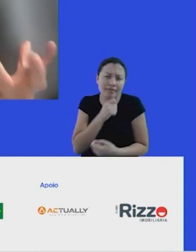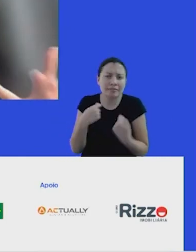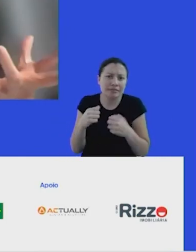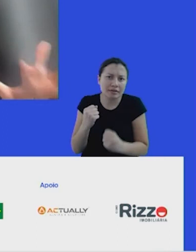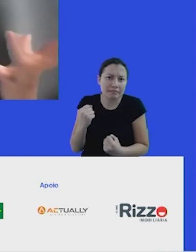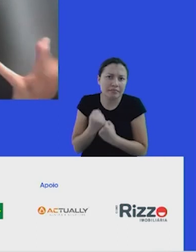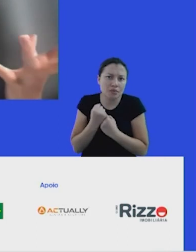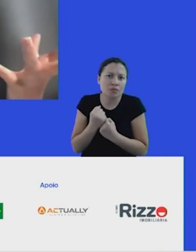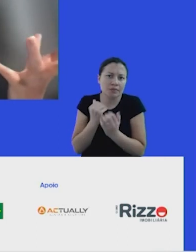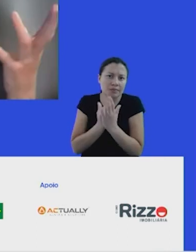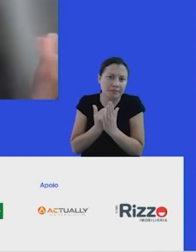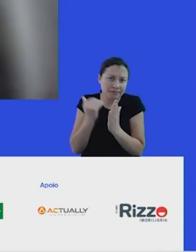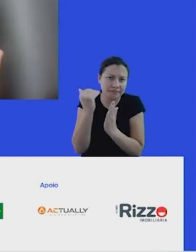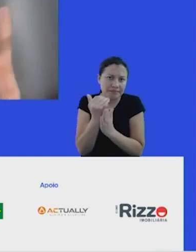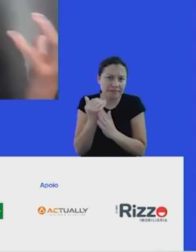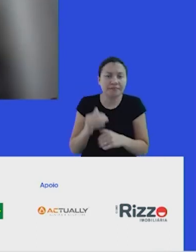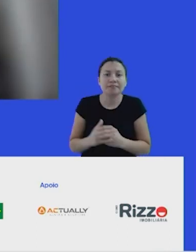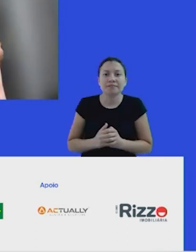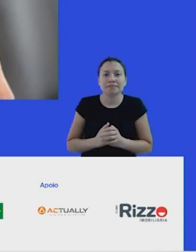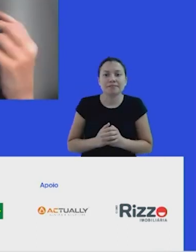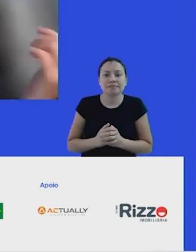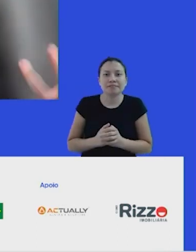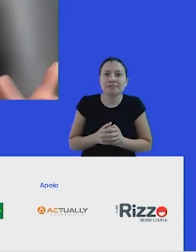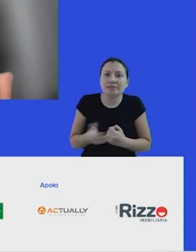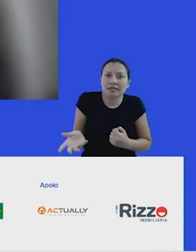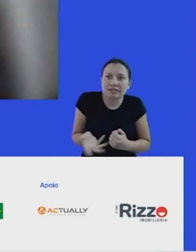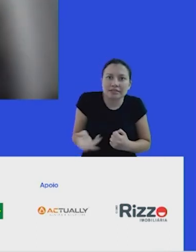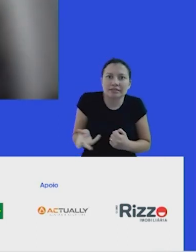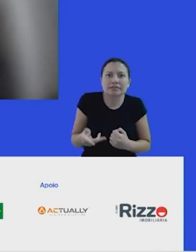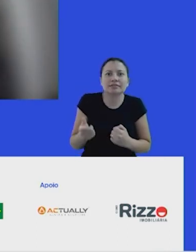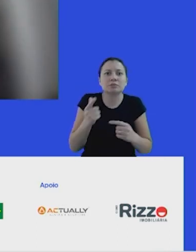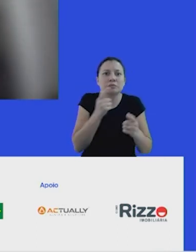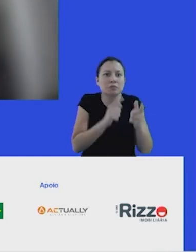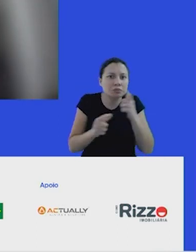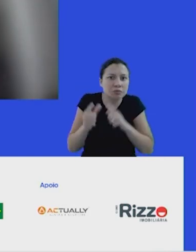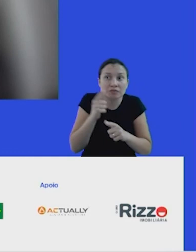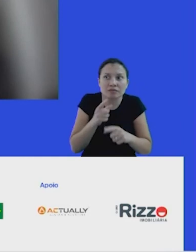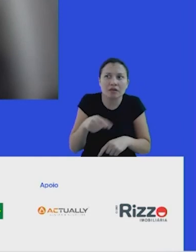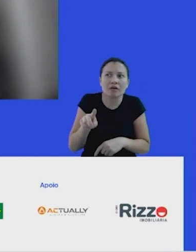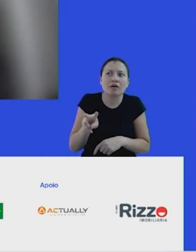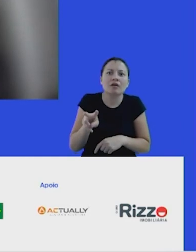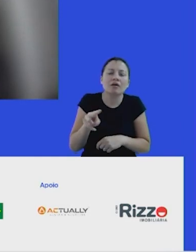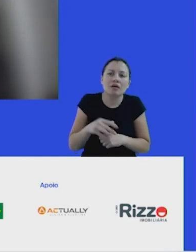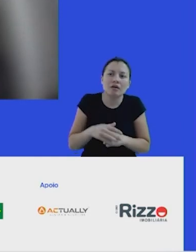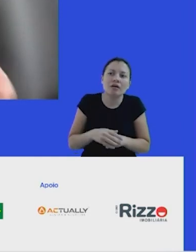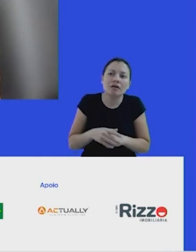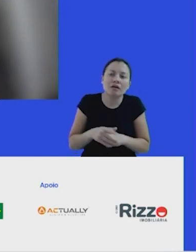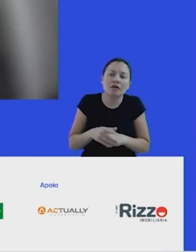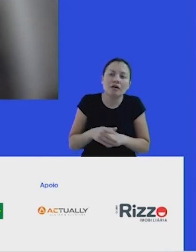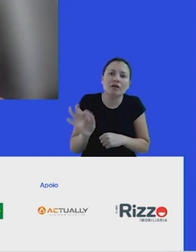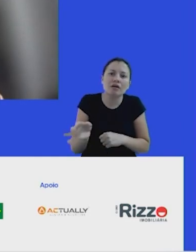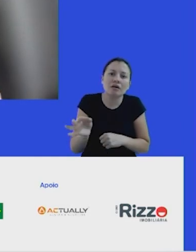a se acelerar, a ganhar escala, se aventurar para a gente achar essas soluções e